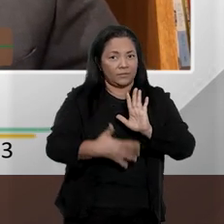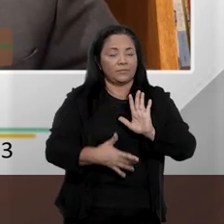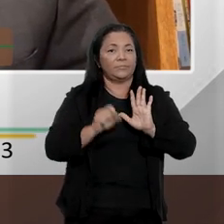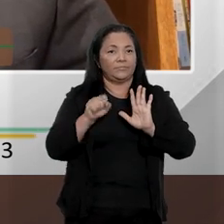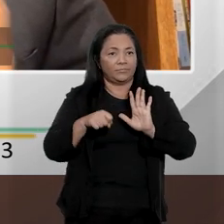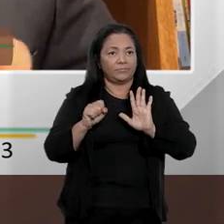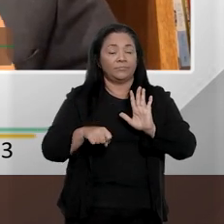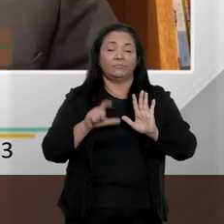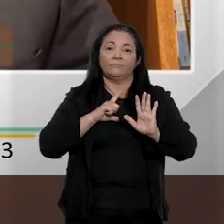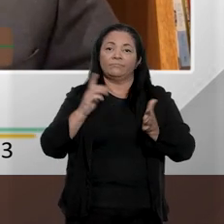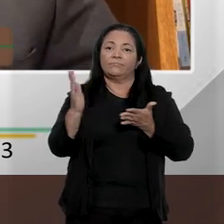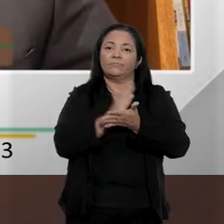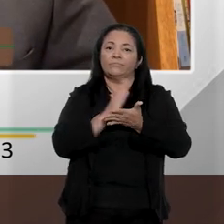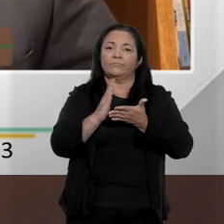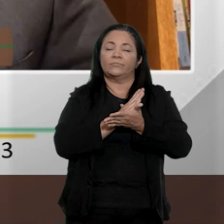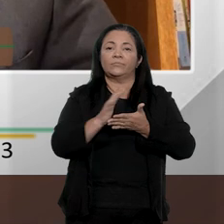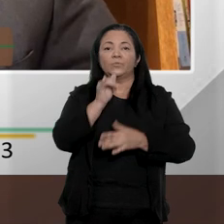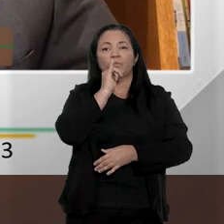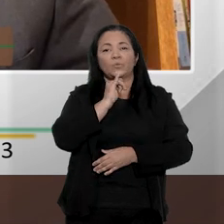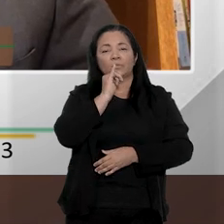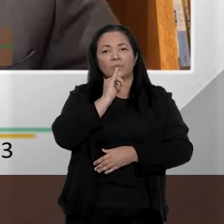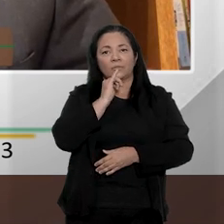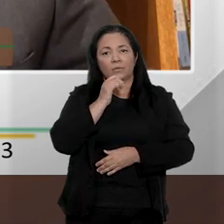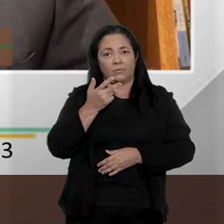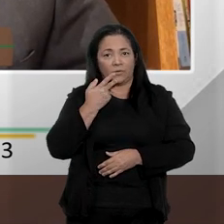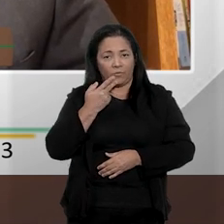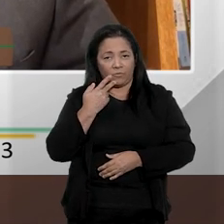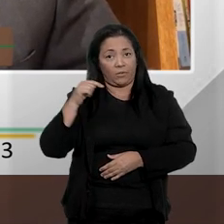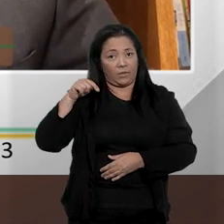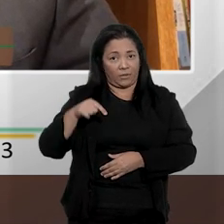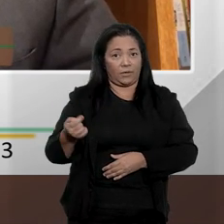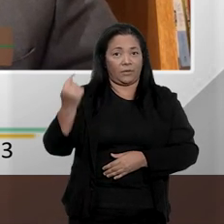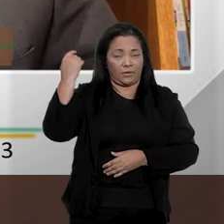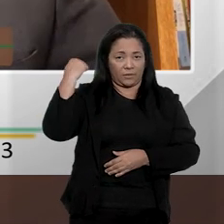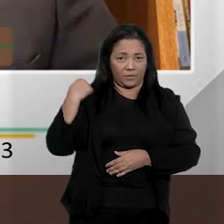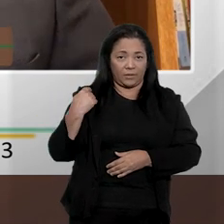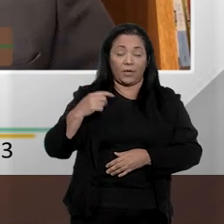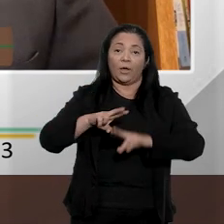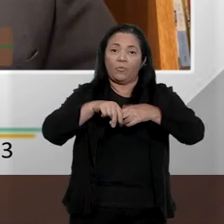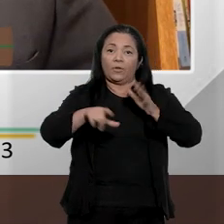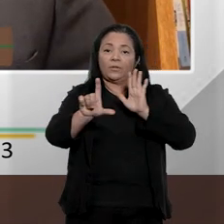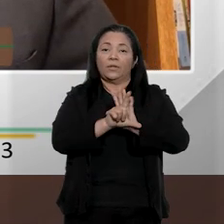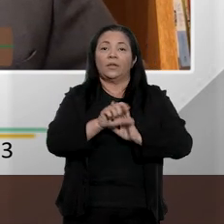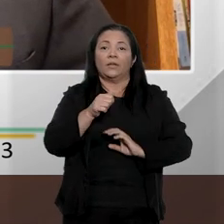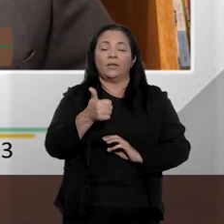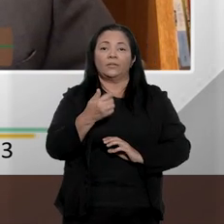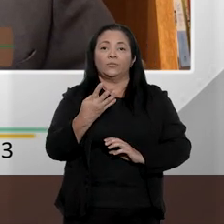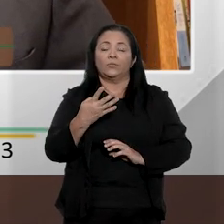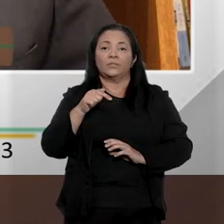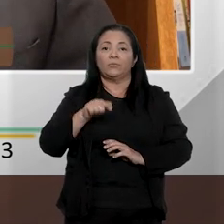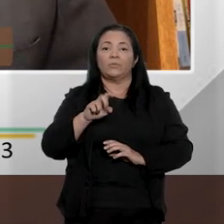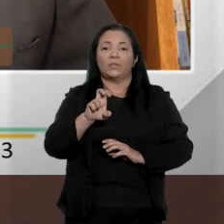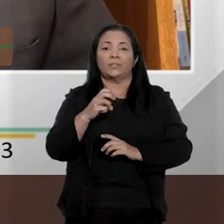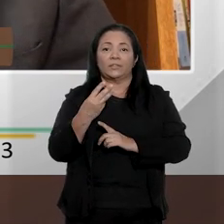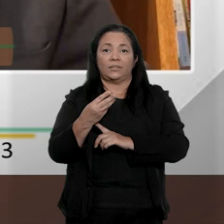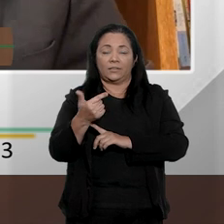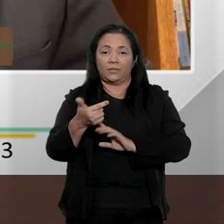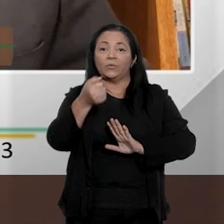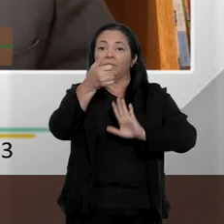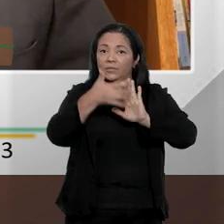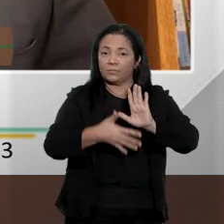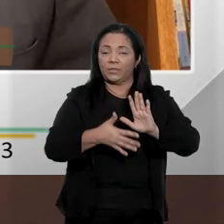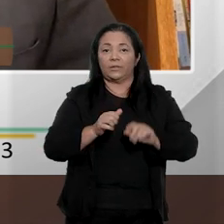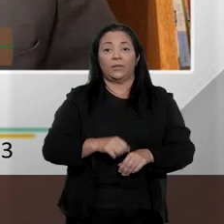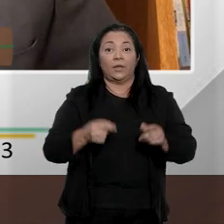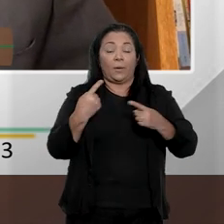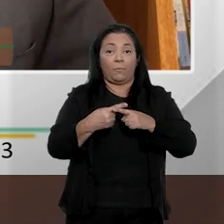particularidades, essas mencionadas, com o advento dessa lei 14.532, que na lei